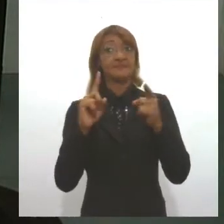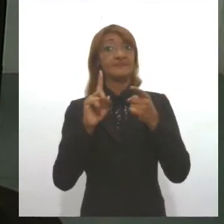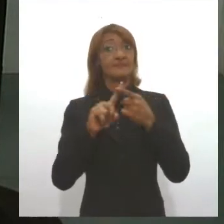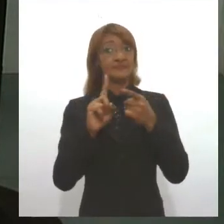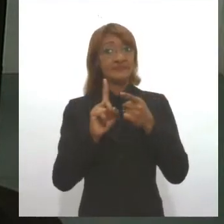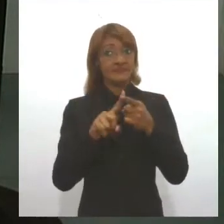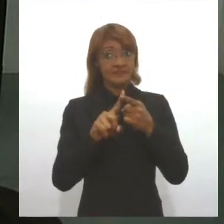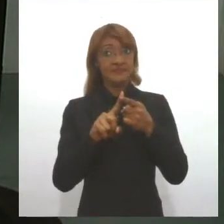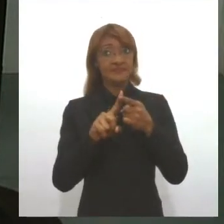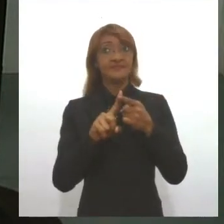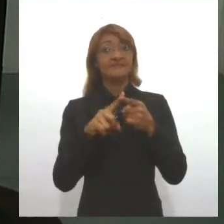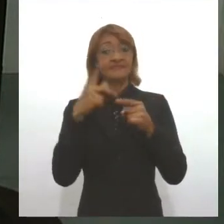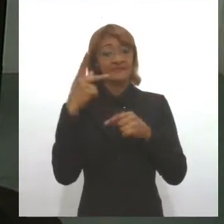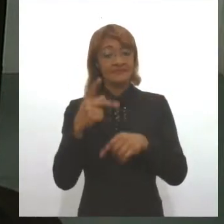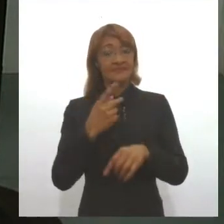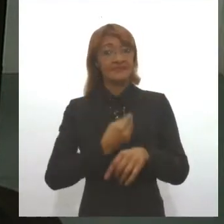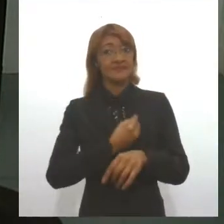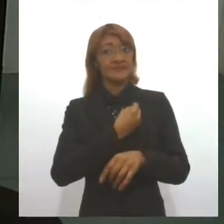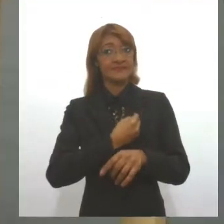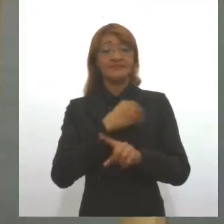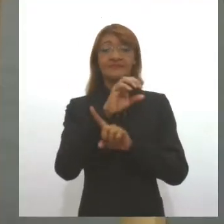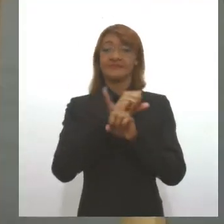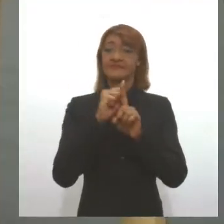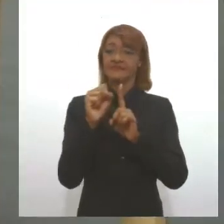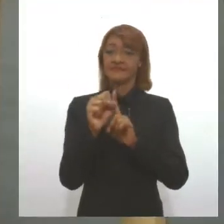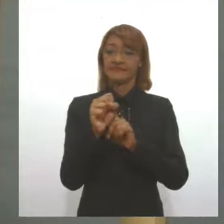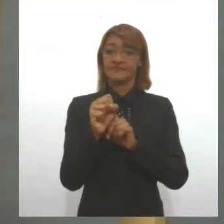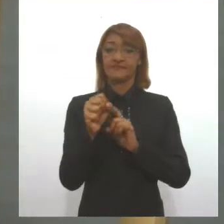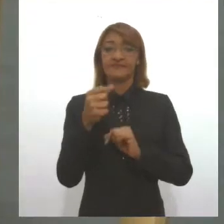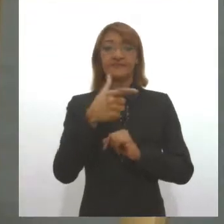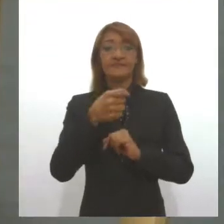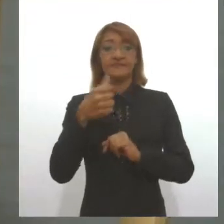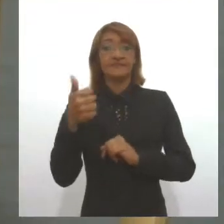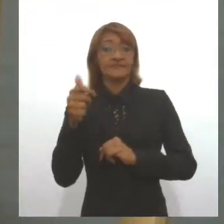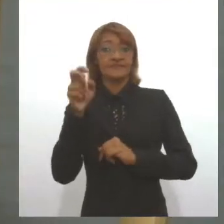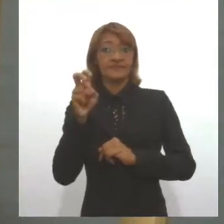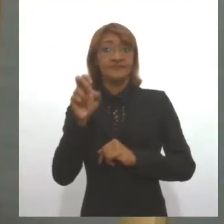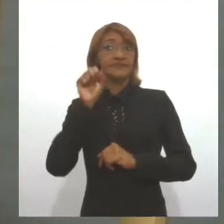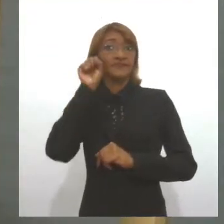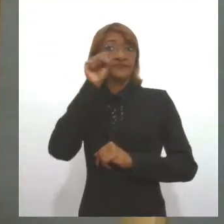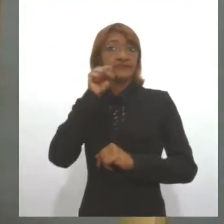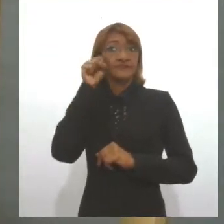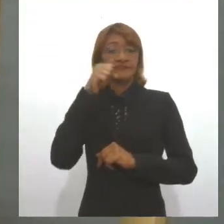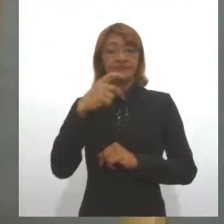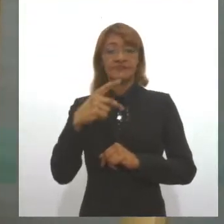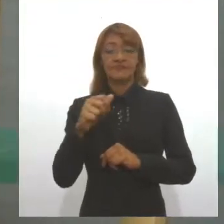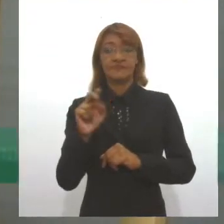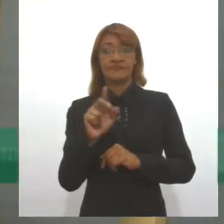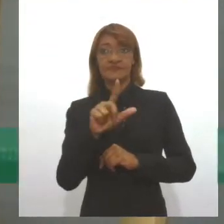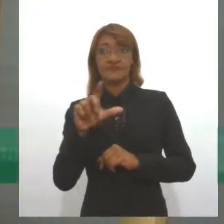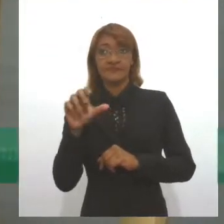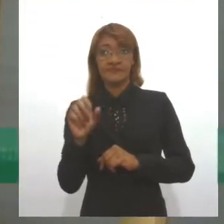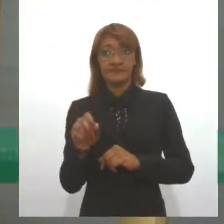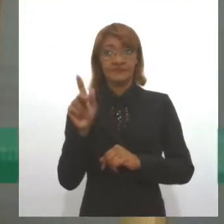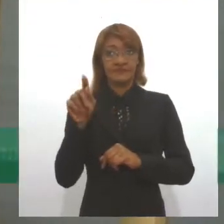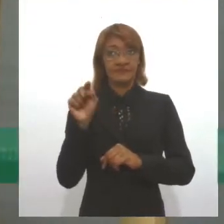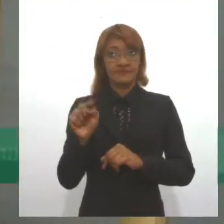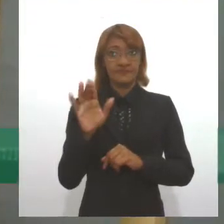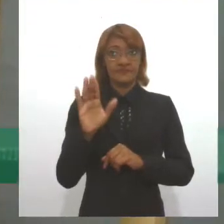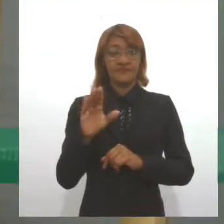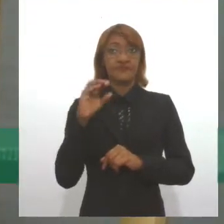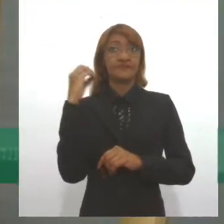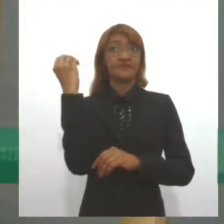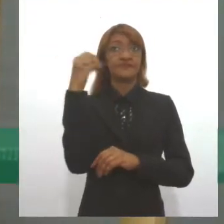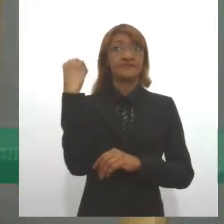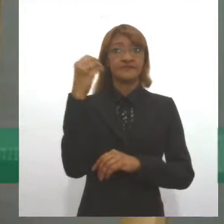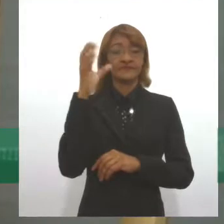diretamente na vida da sociedade. Em 2015, o senador Paulo Paim, do PT do Rio Grande do Sul, protocolou um projeto